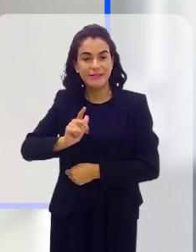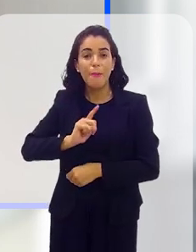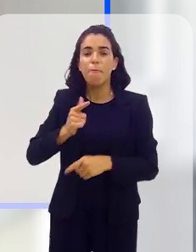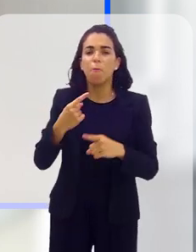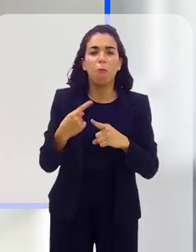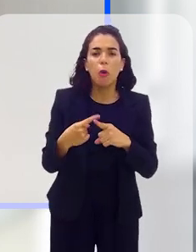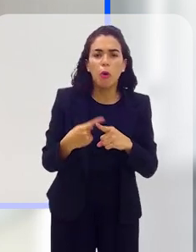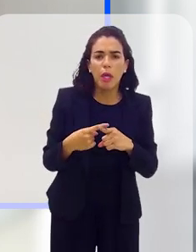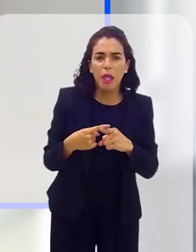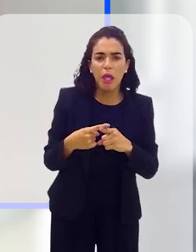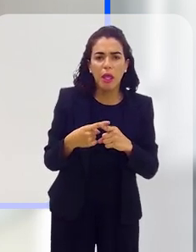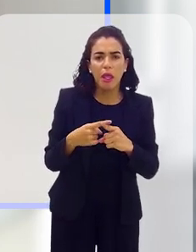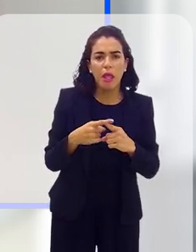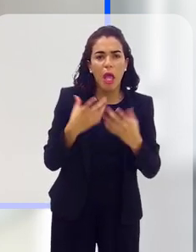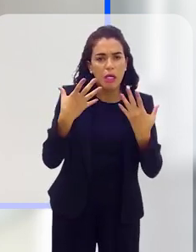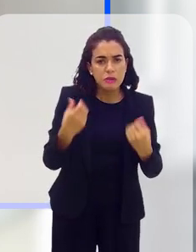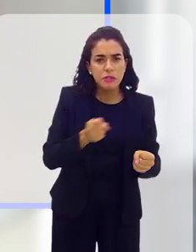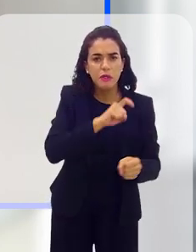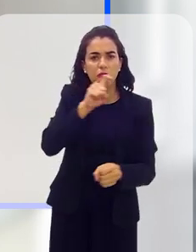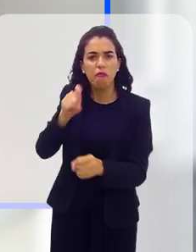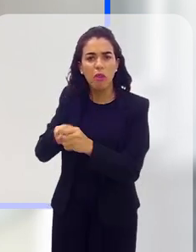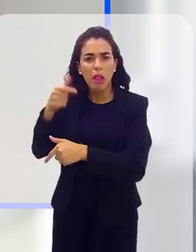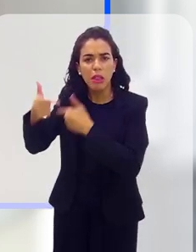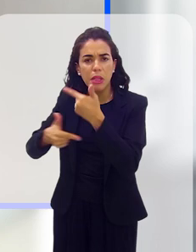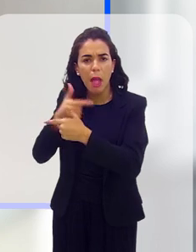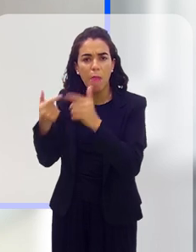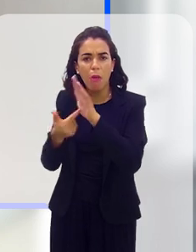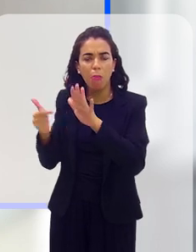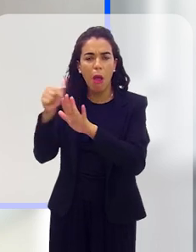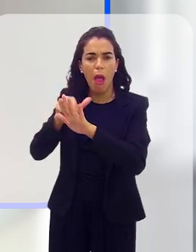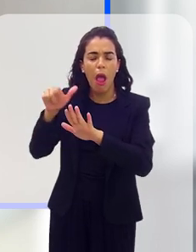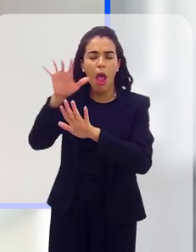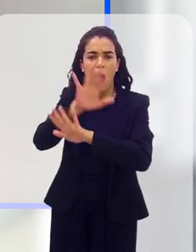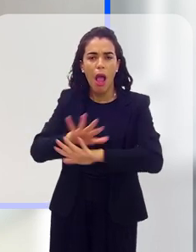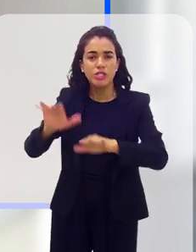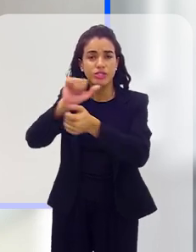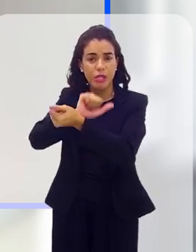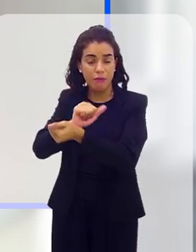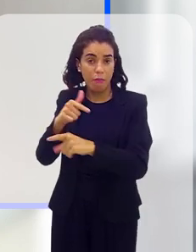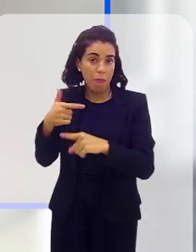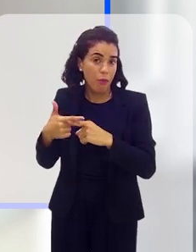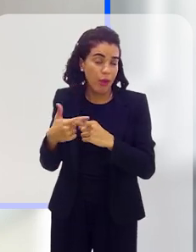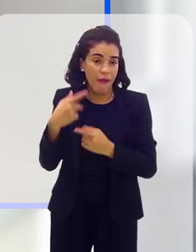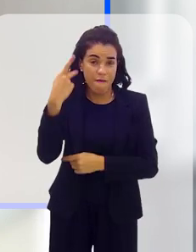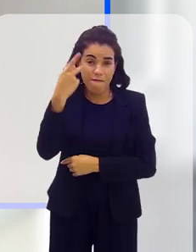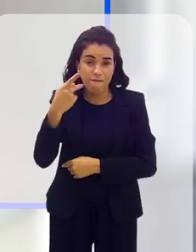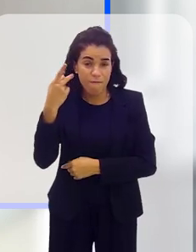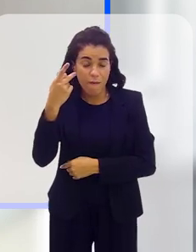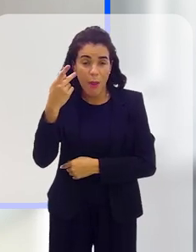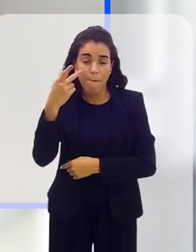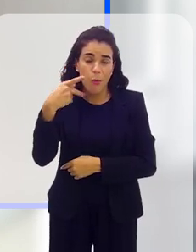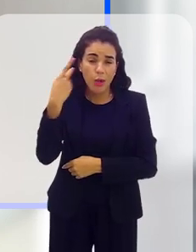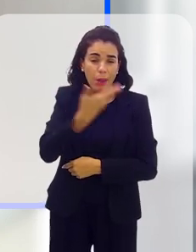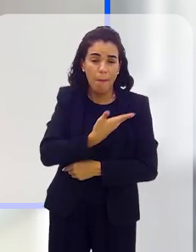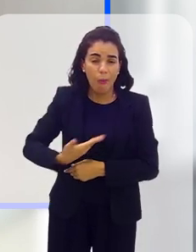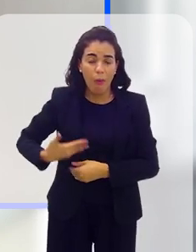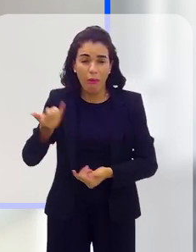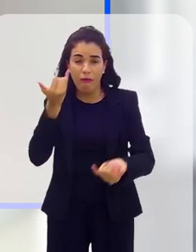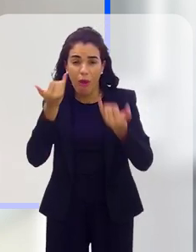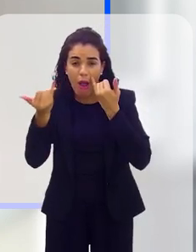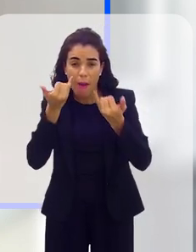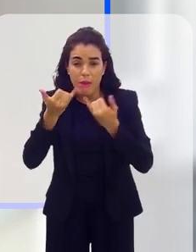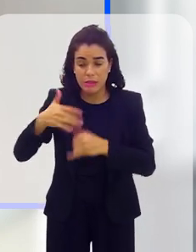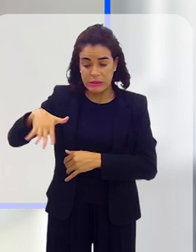porque a questão da atividade econômica, também da informação, das políticas públicas, talvez